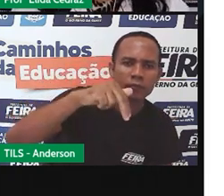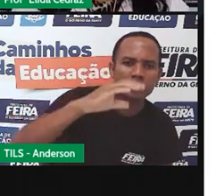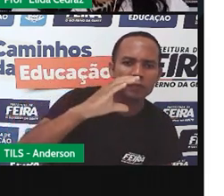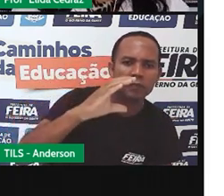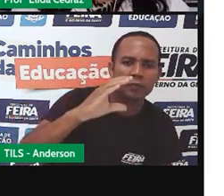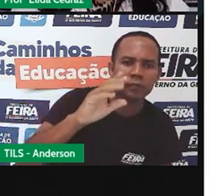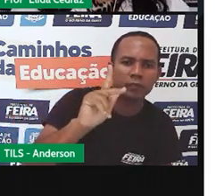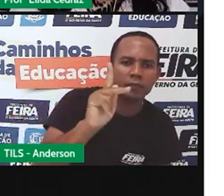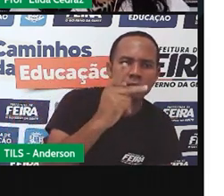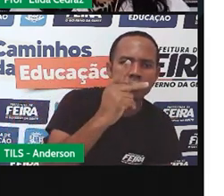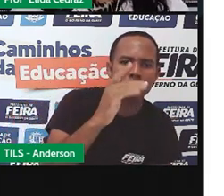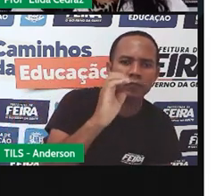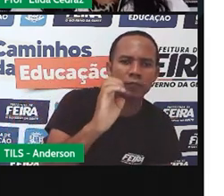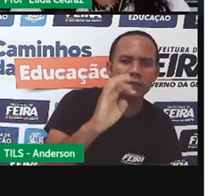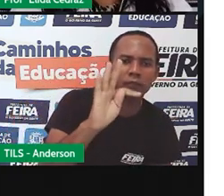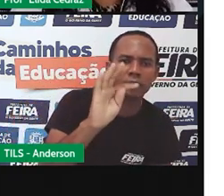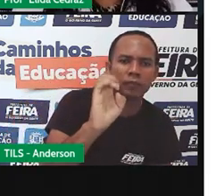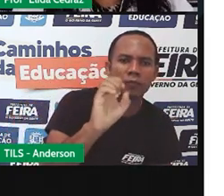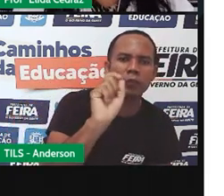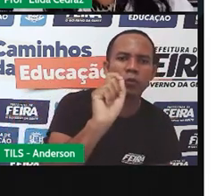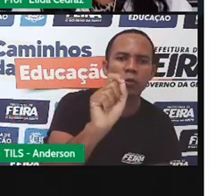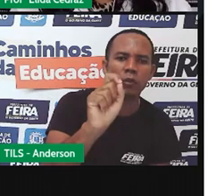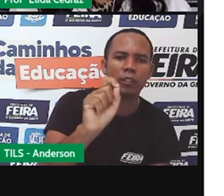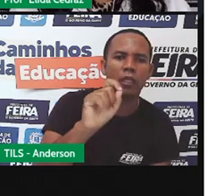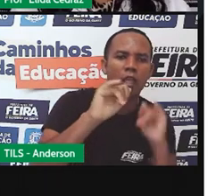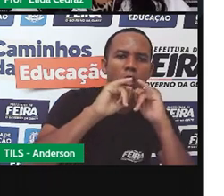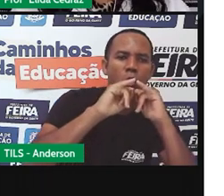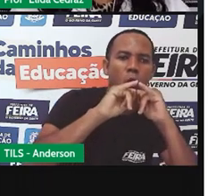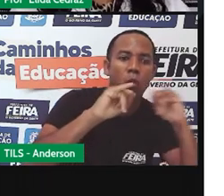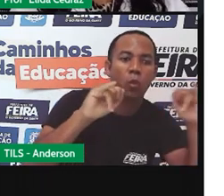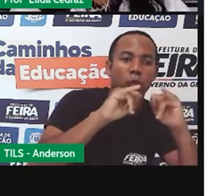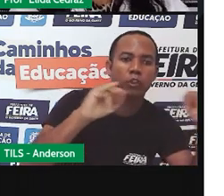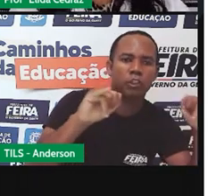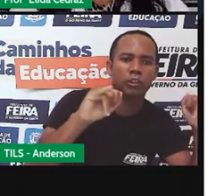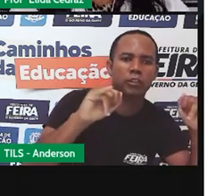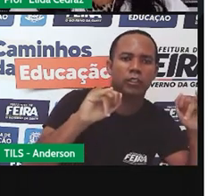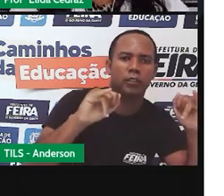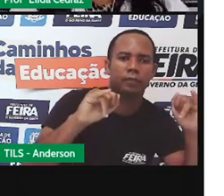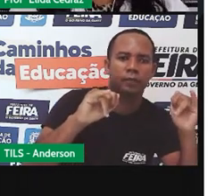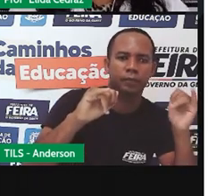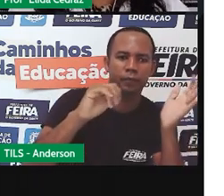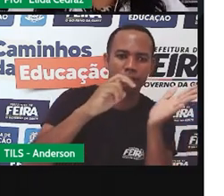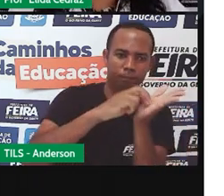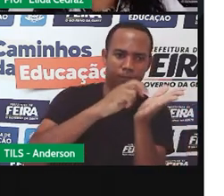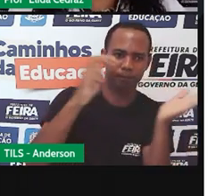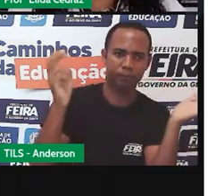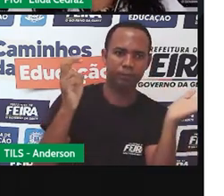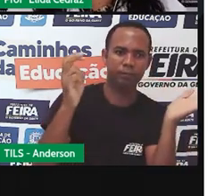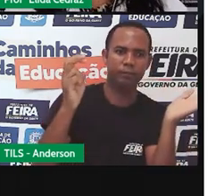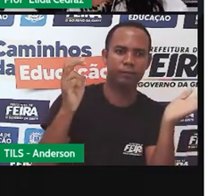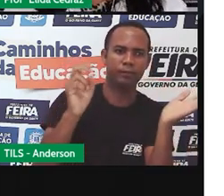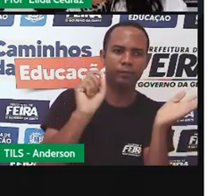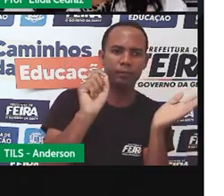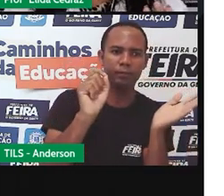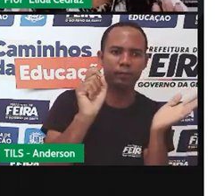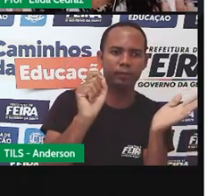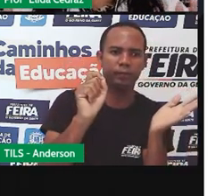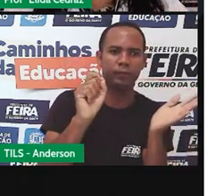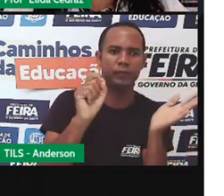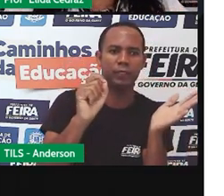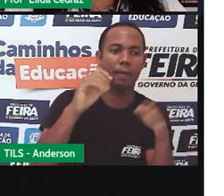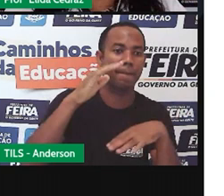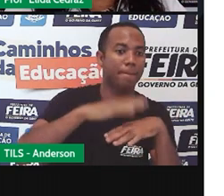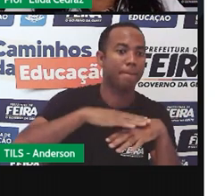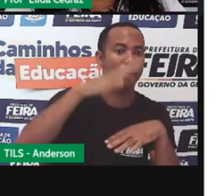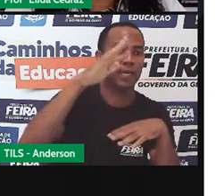jornal. Ela é o motivo do jornal sair naquela manhã. Então, ela é aquela que chama